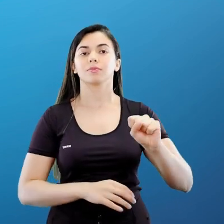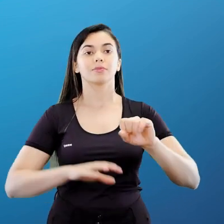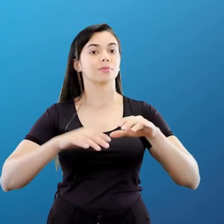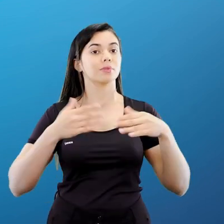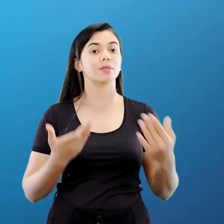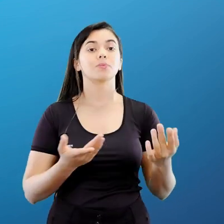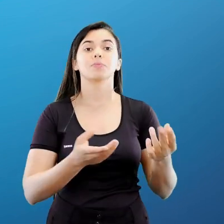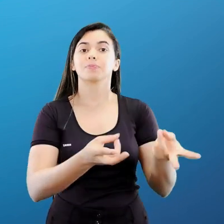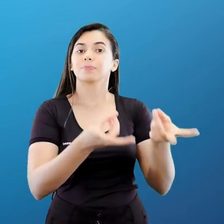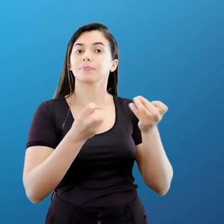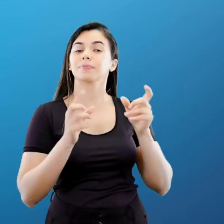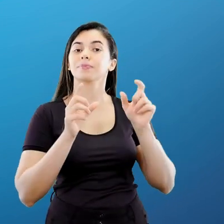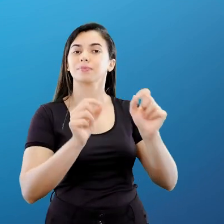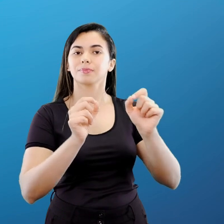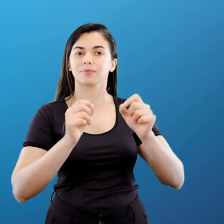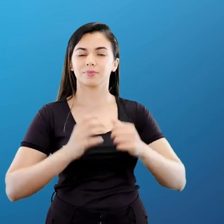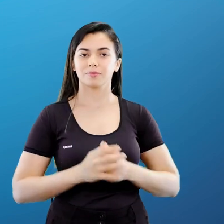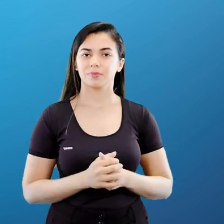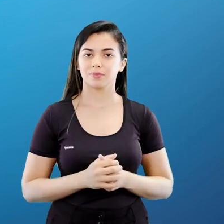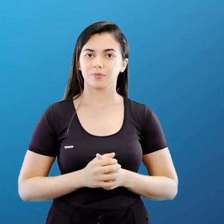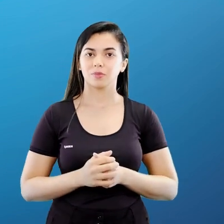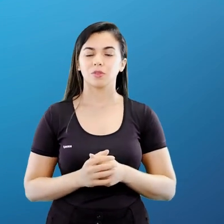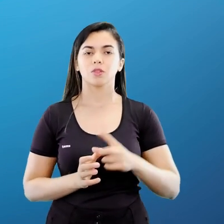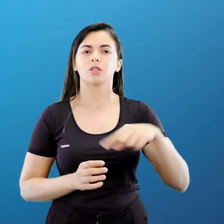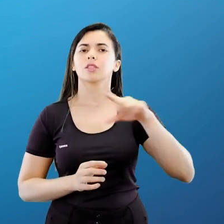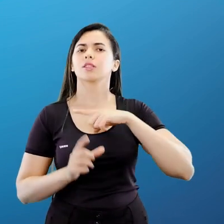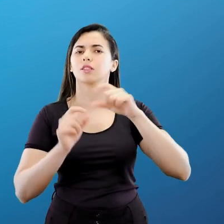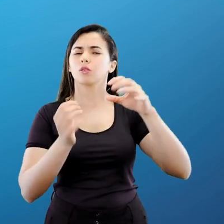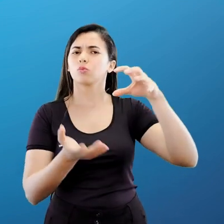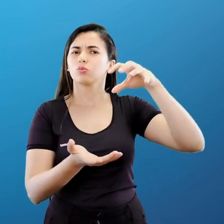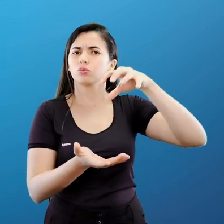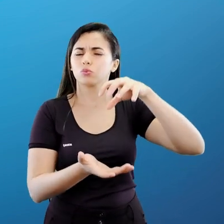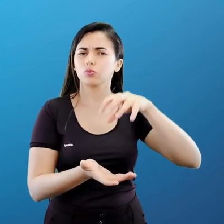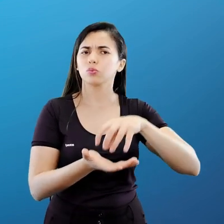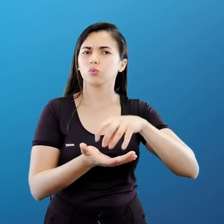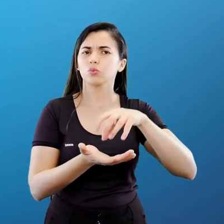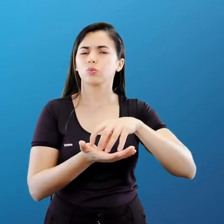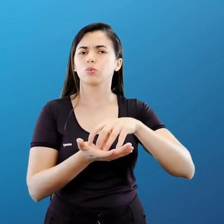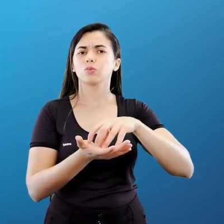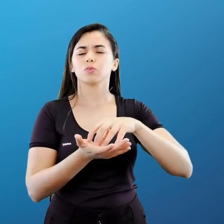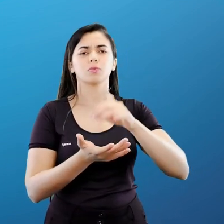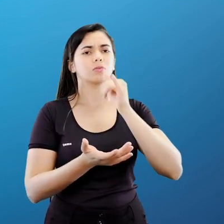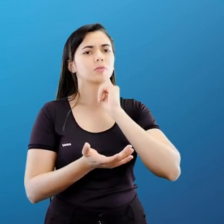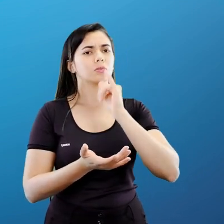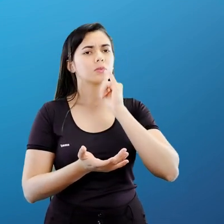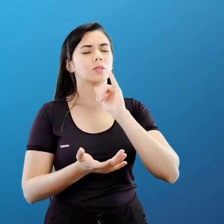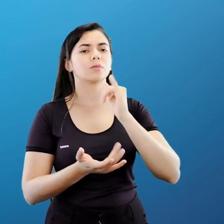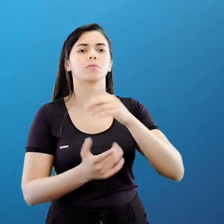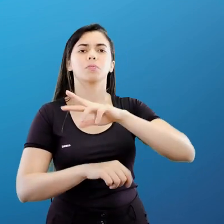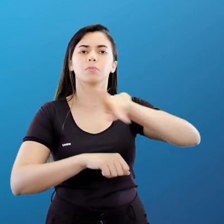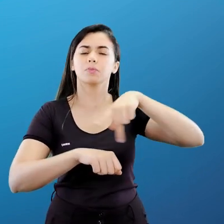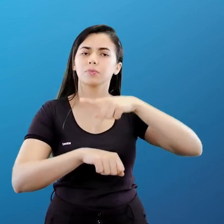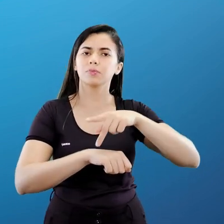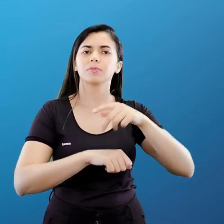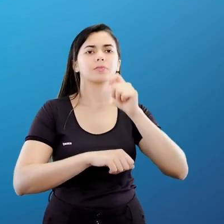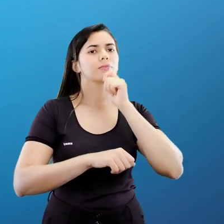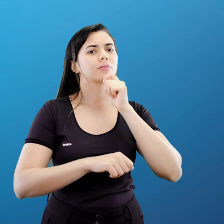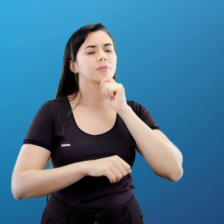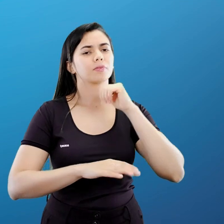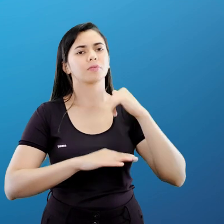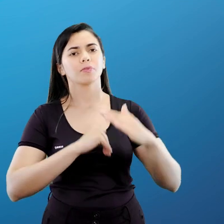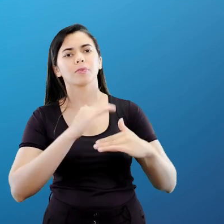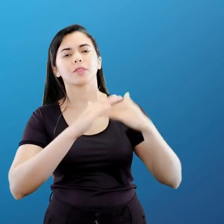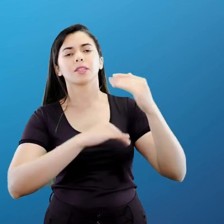Perceberam que nós temos uma grande concentração de países que são potências energéticas, ou seja, grandes